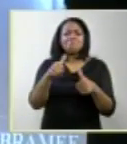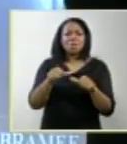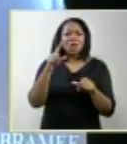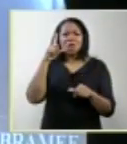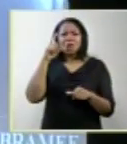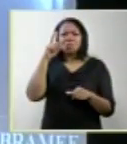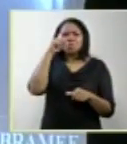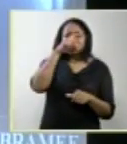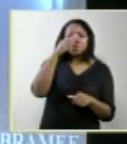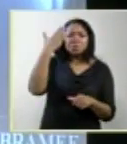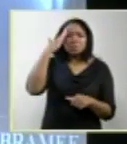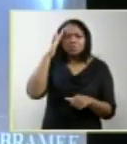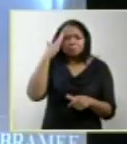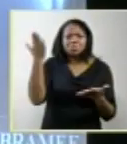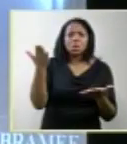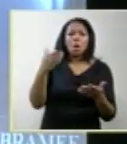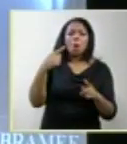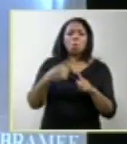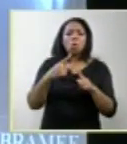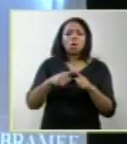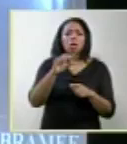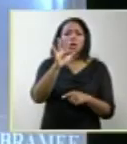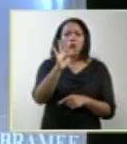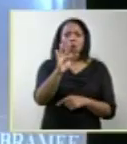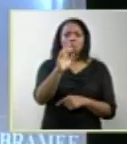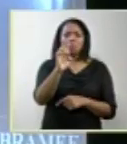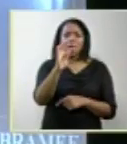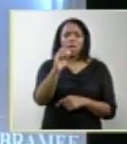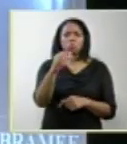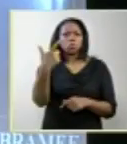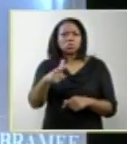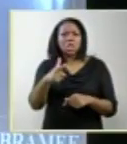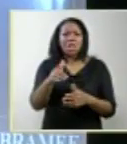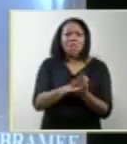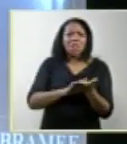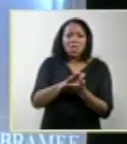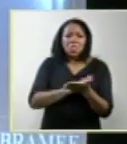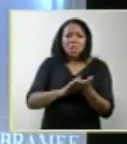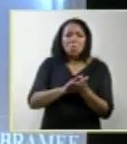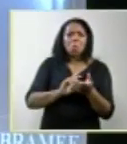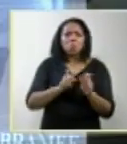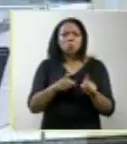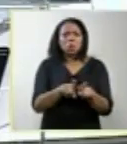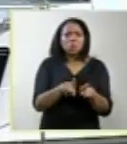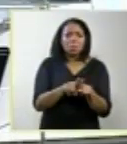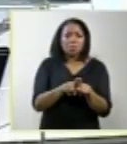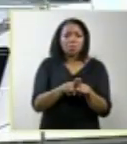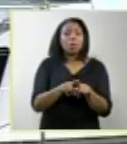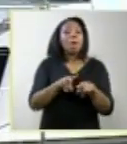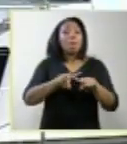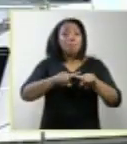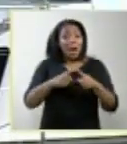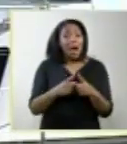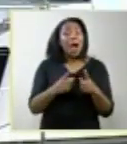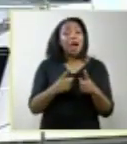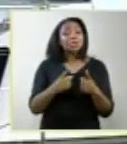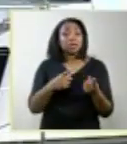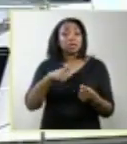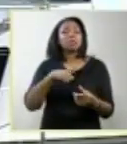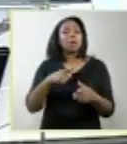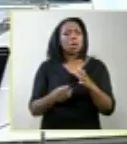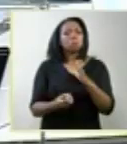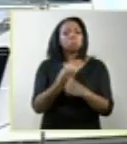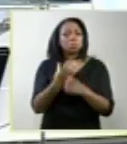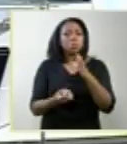entender, porque o feto não tem controle da sua deglutição pela falta de coordenação cerebral. Mas ele produz o líquido amniótico, porque